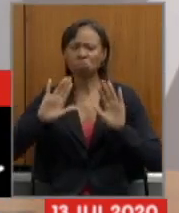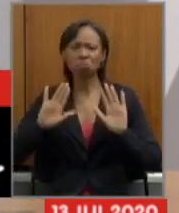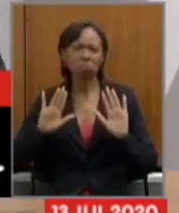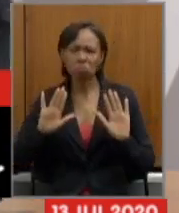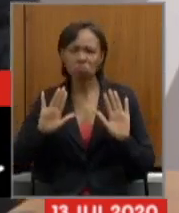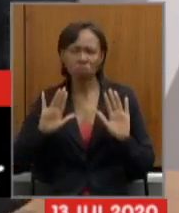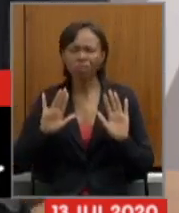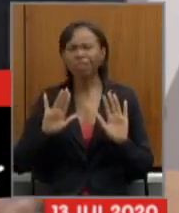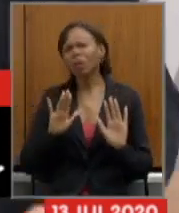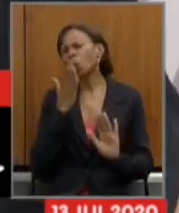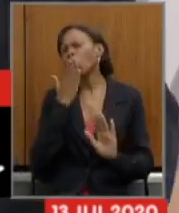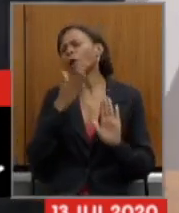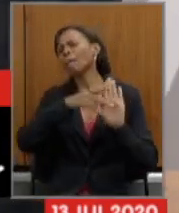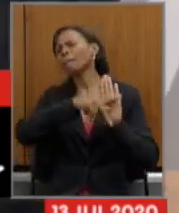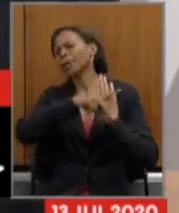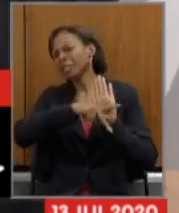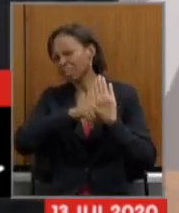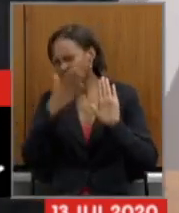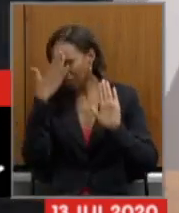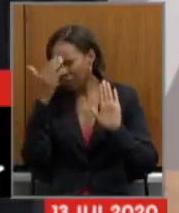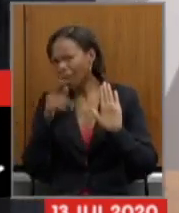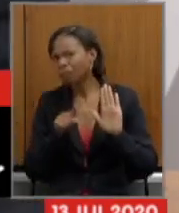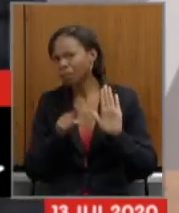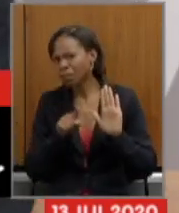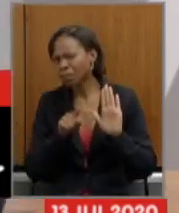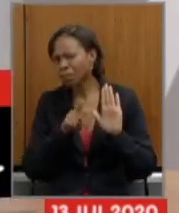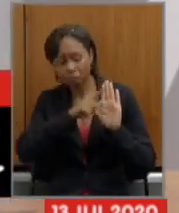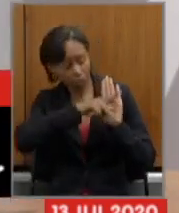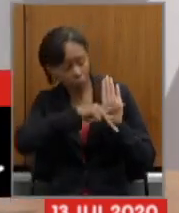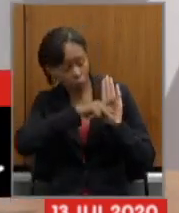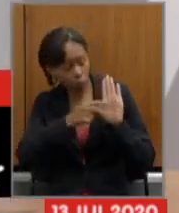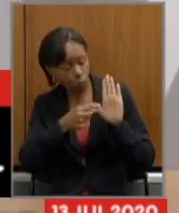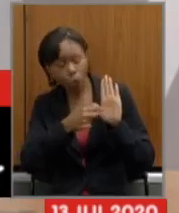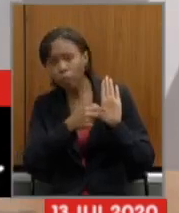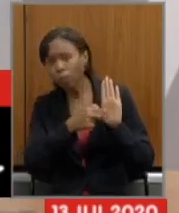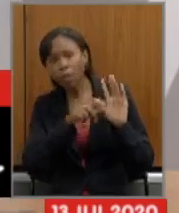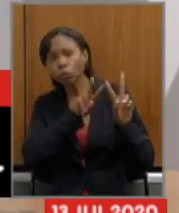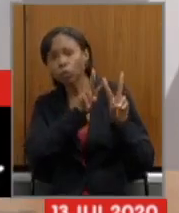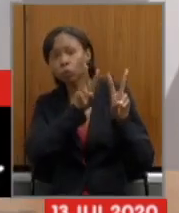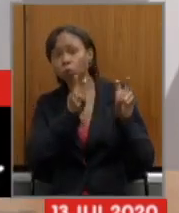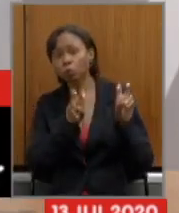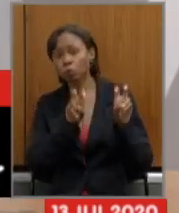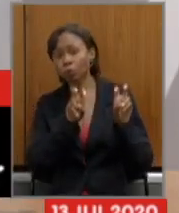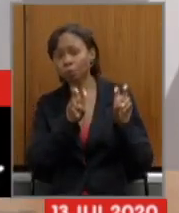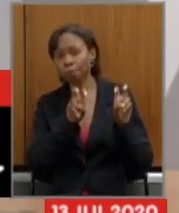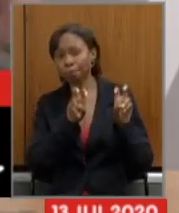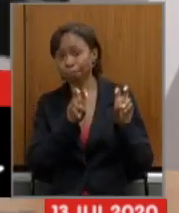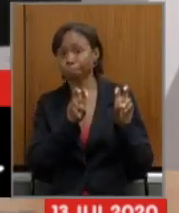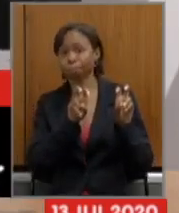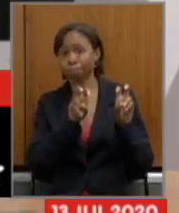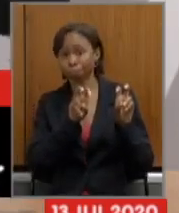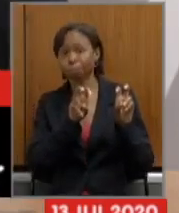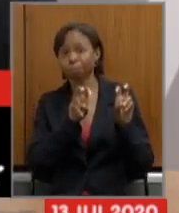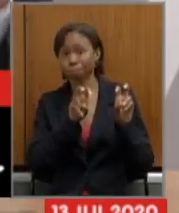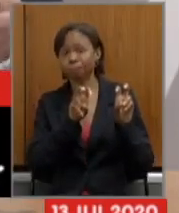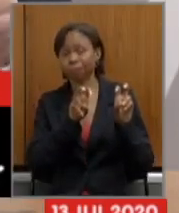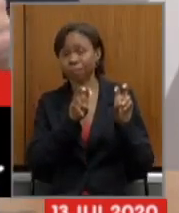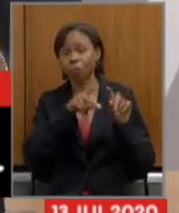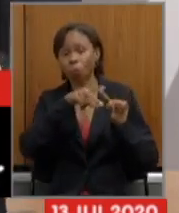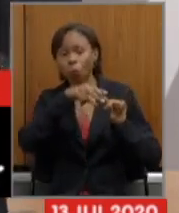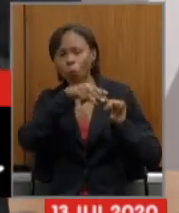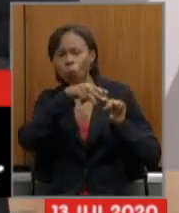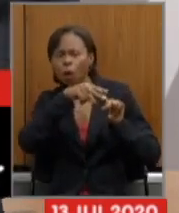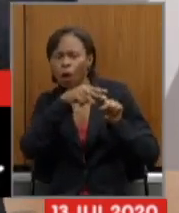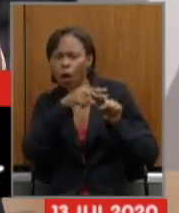sabe qual projeto era esse? o projeto que tratava da do reajuste